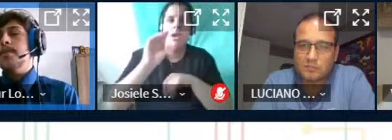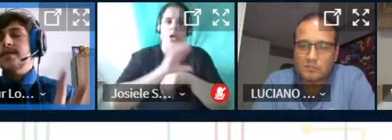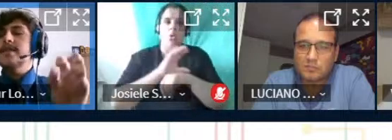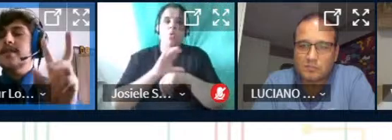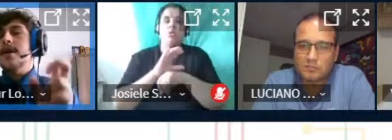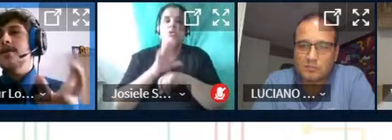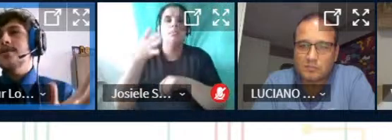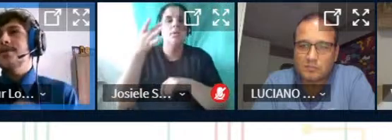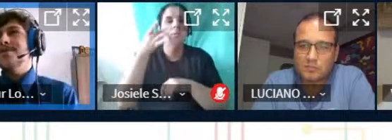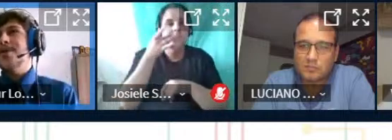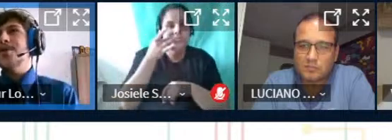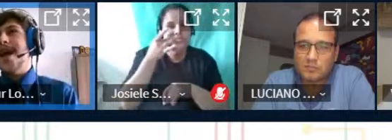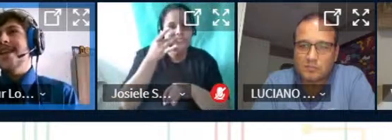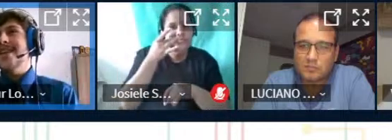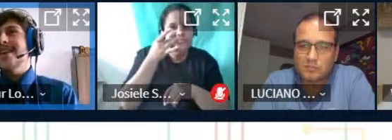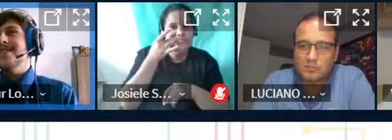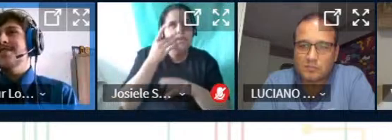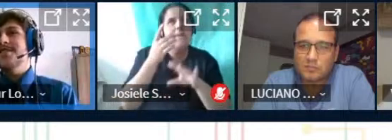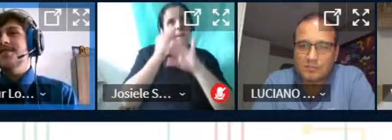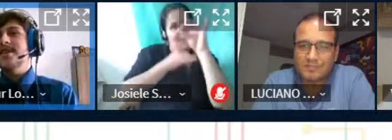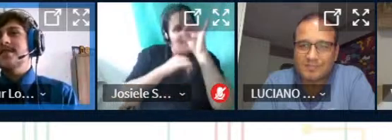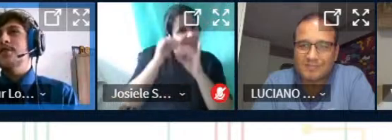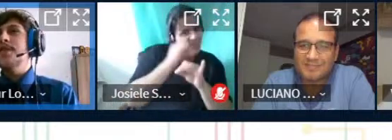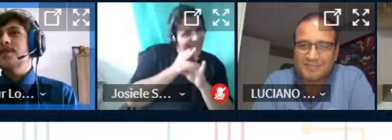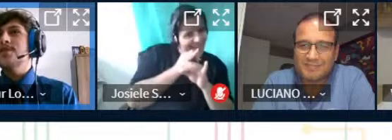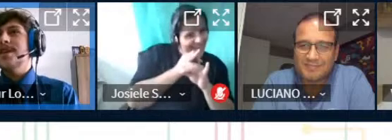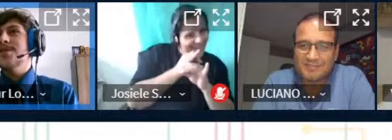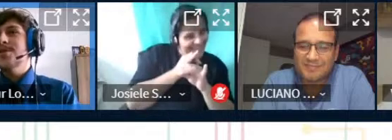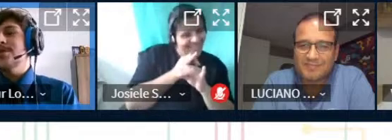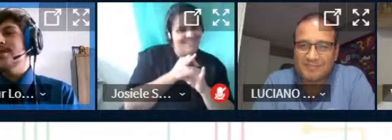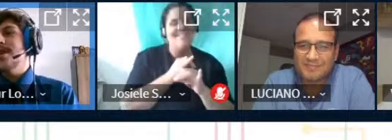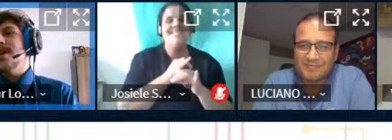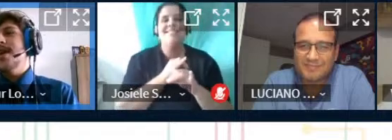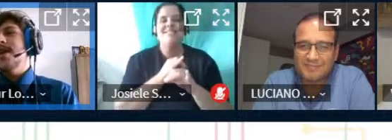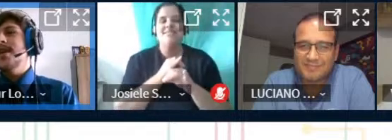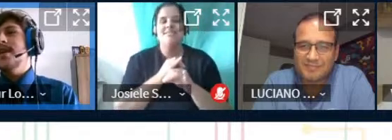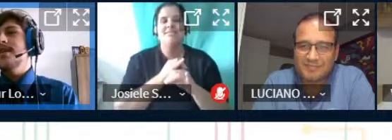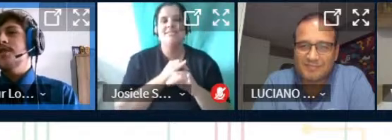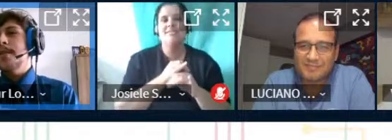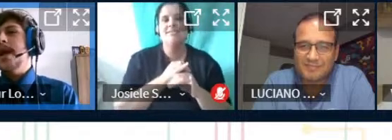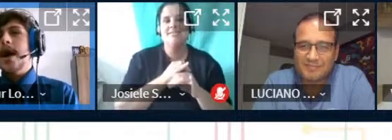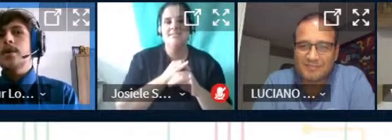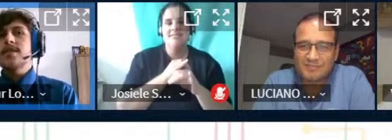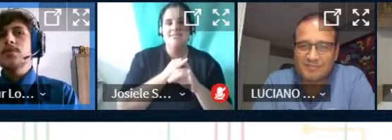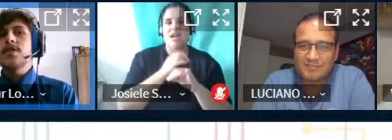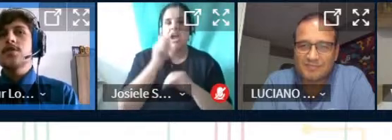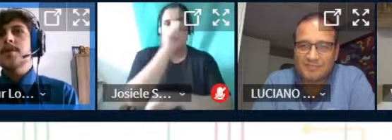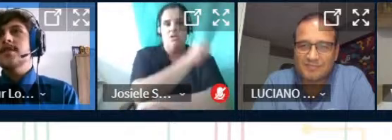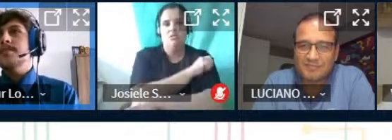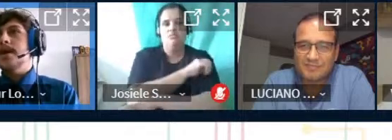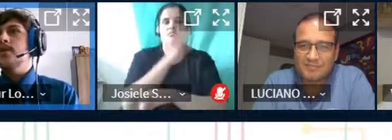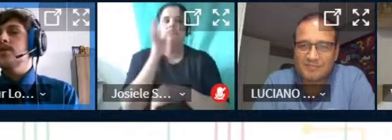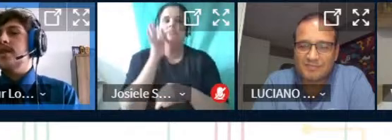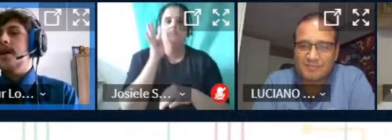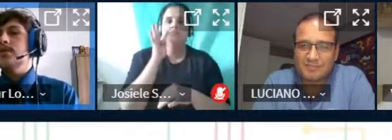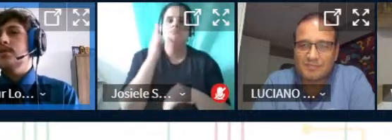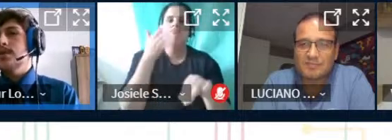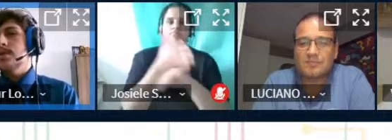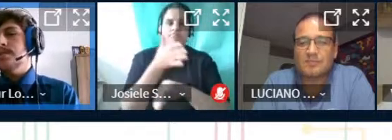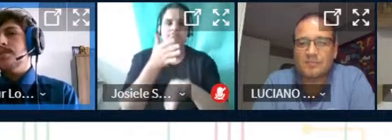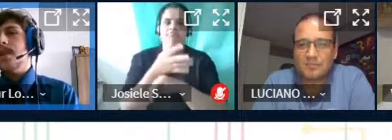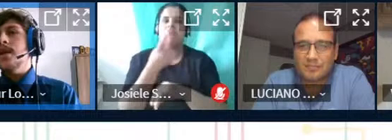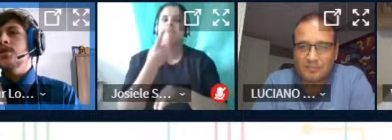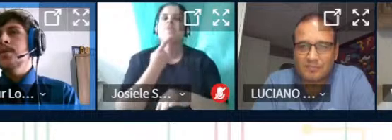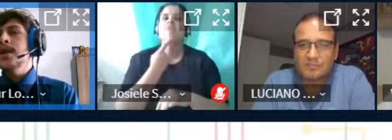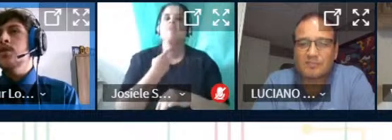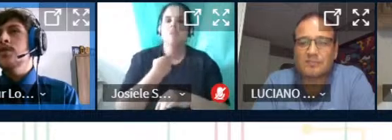presencial presencial online a gente fez ao vivo com os alunos e foi bem legal muitos alunos participaram e gostaram